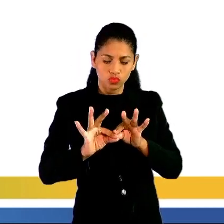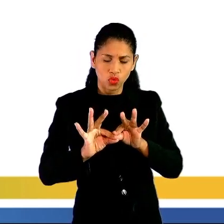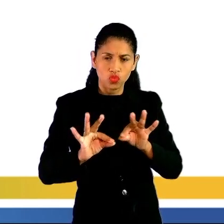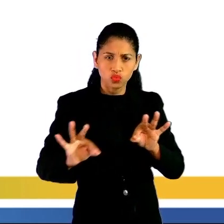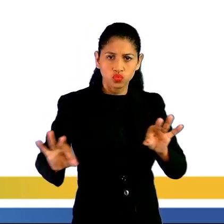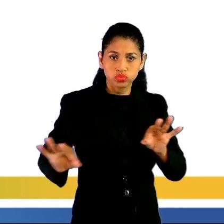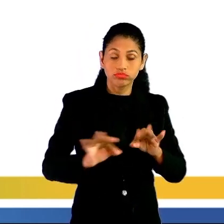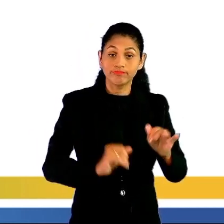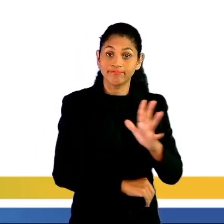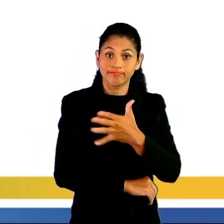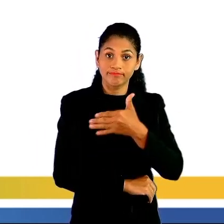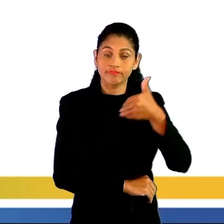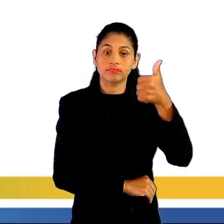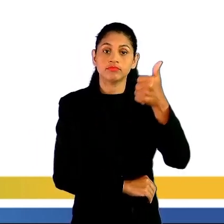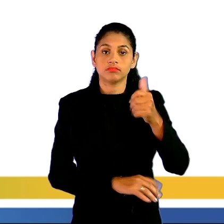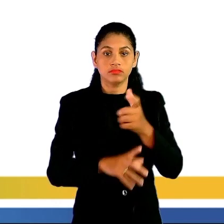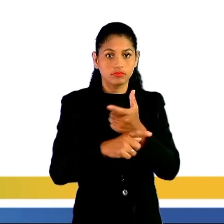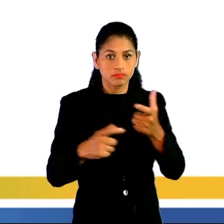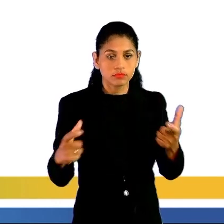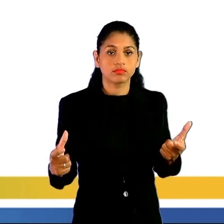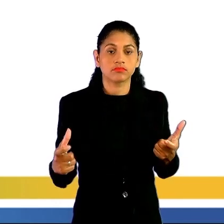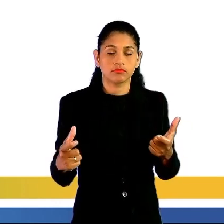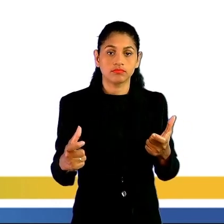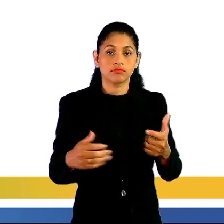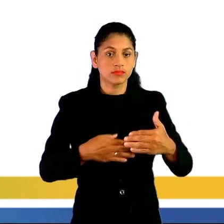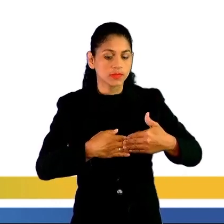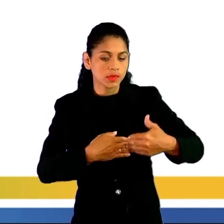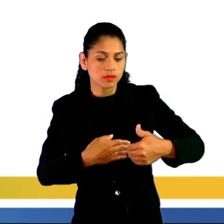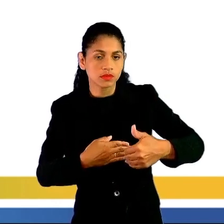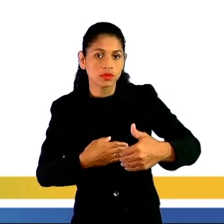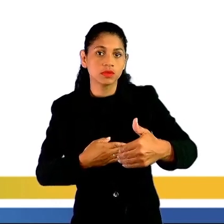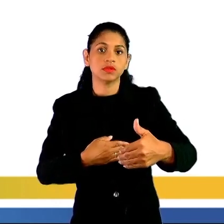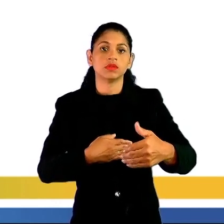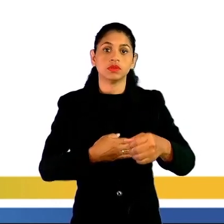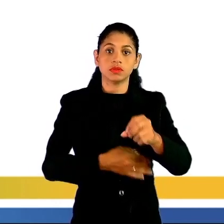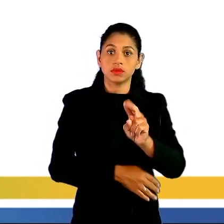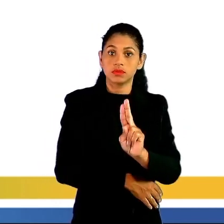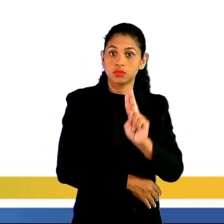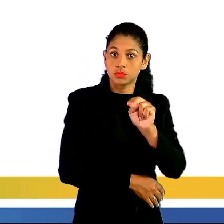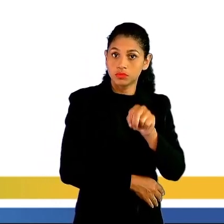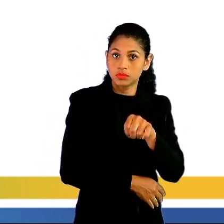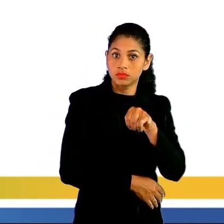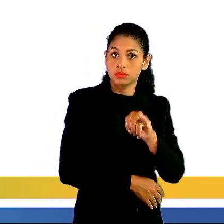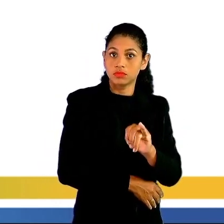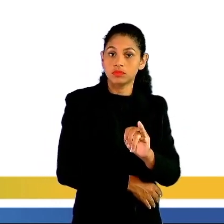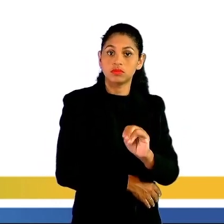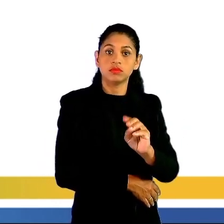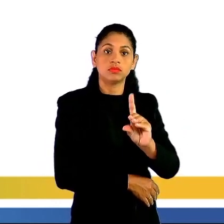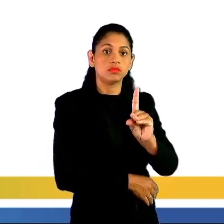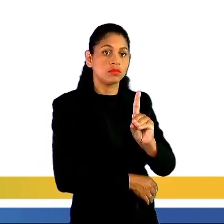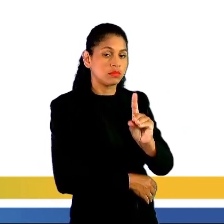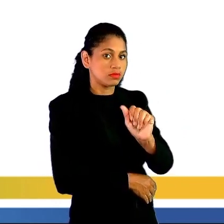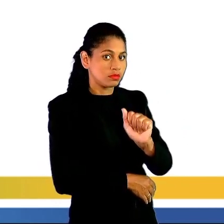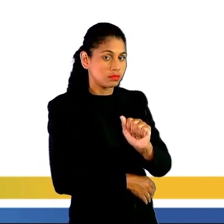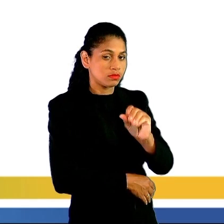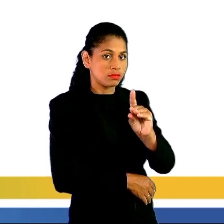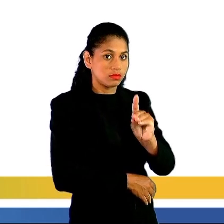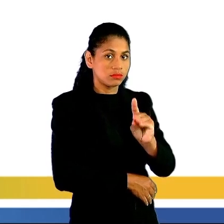dessas grandezas, ok? A partir das suas unidades. Lembrando que essas unidades aí são unidades